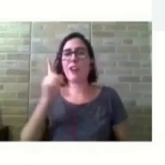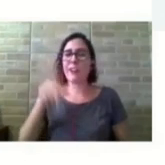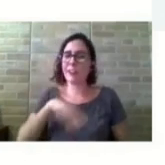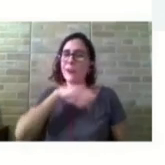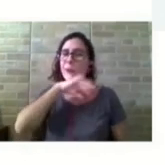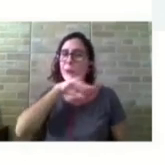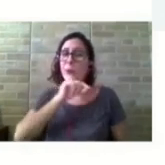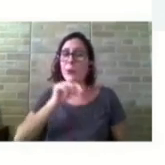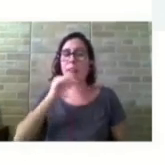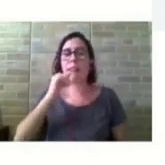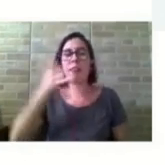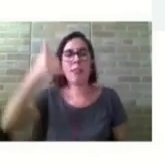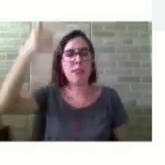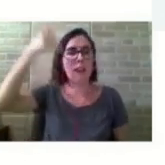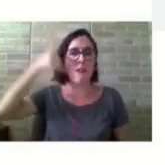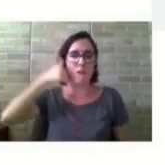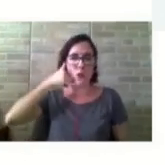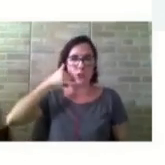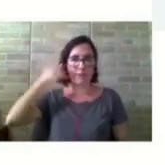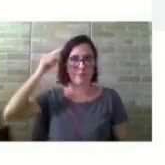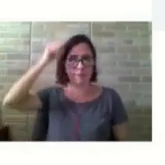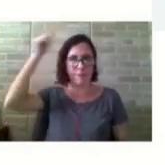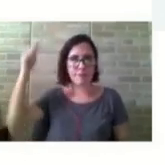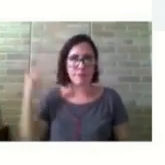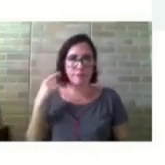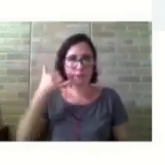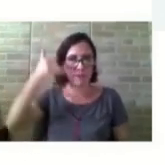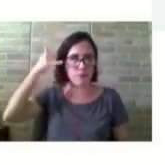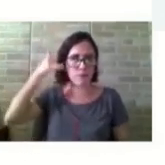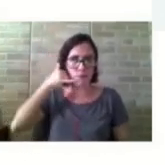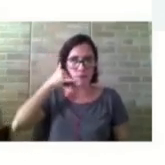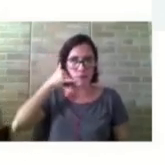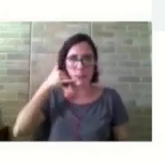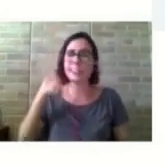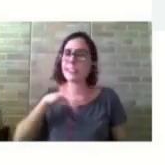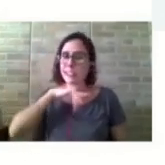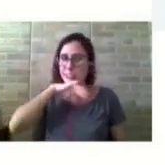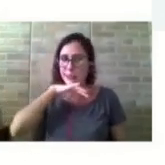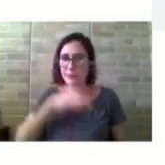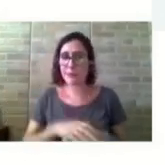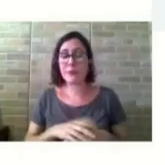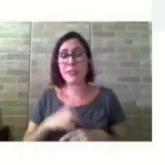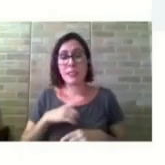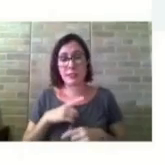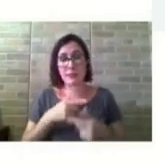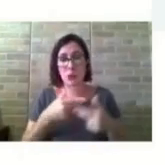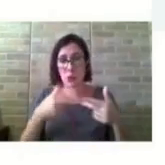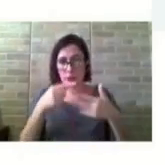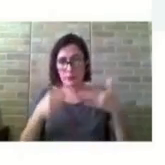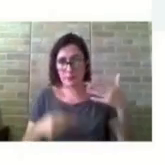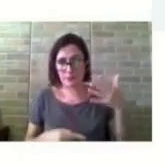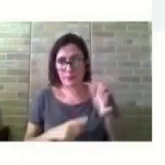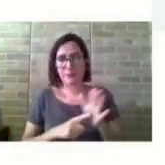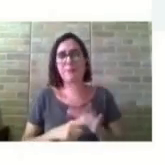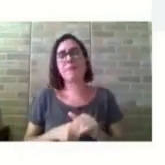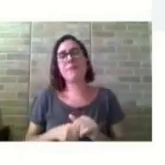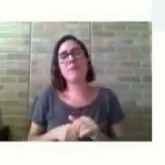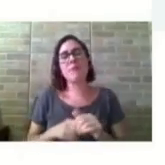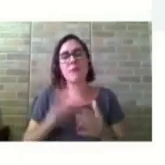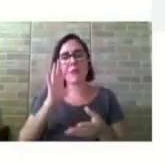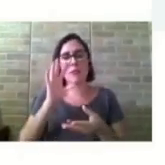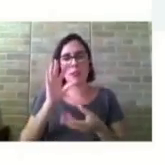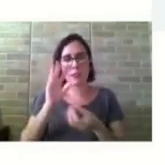público. Então, as primeiras considerações. A utilização dos instrumentos possibilitou